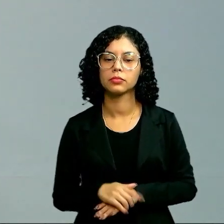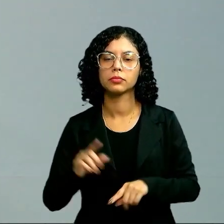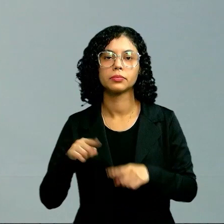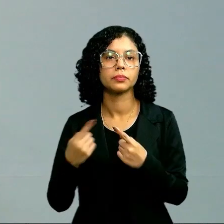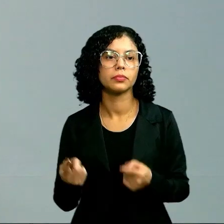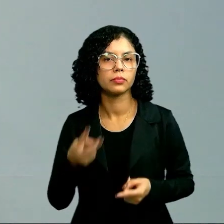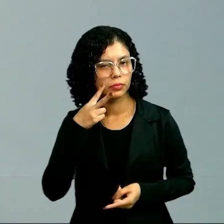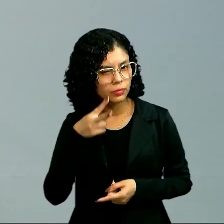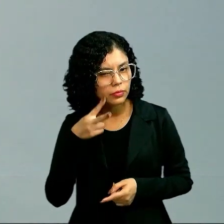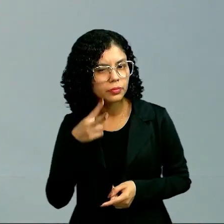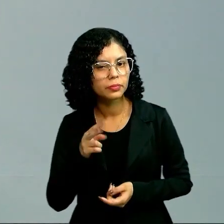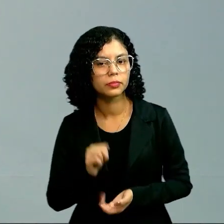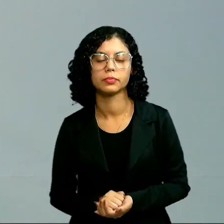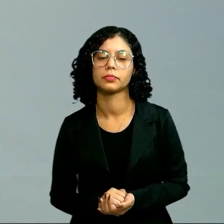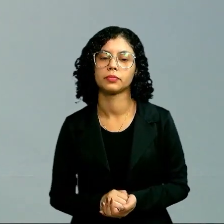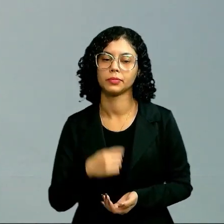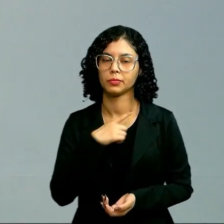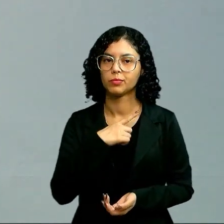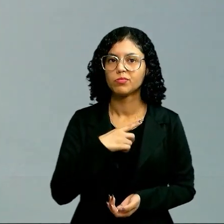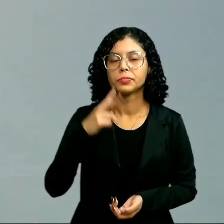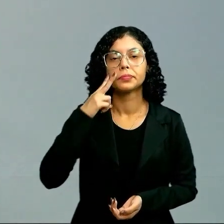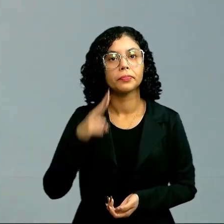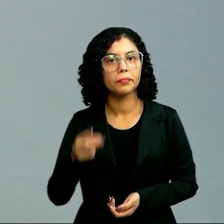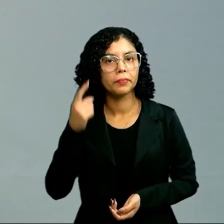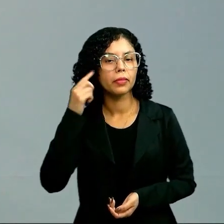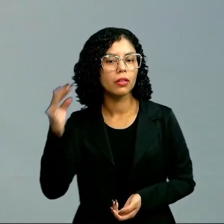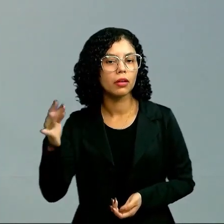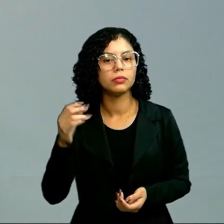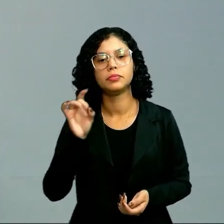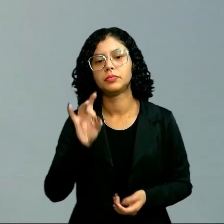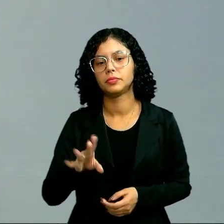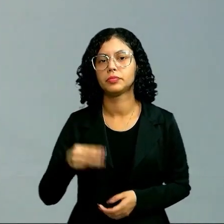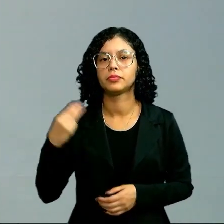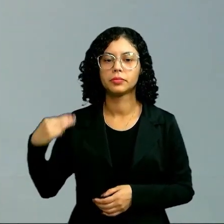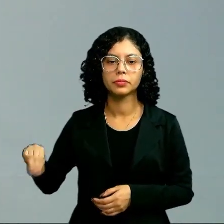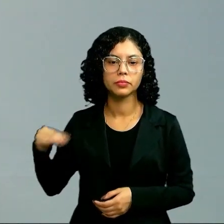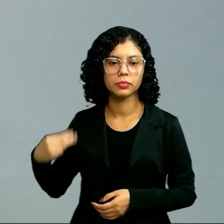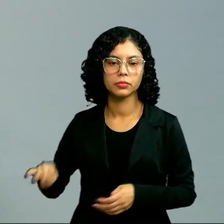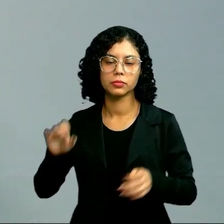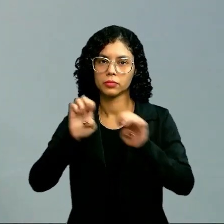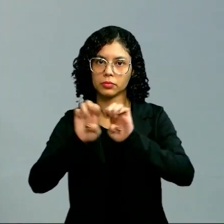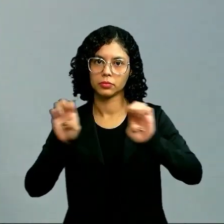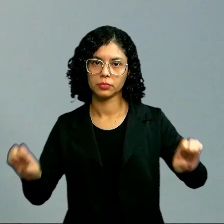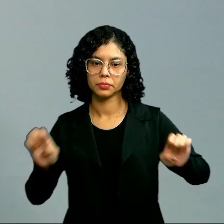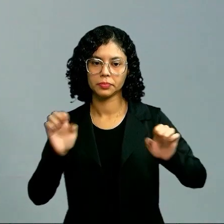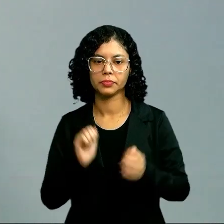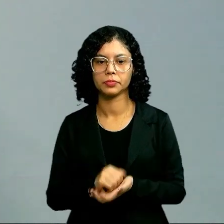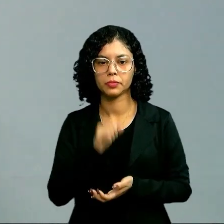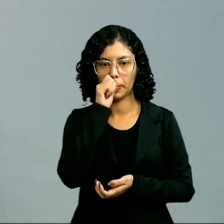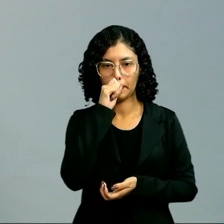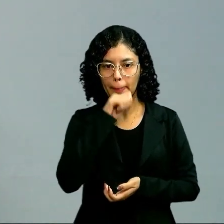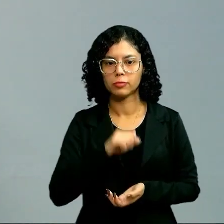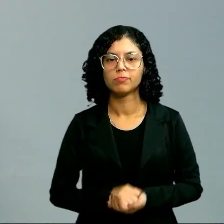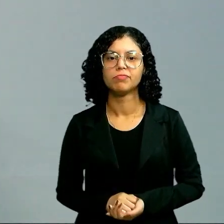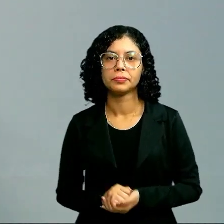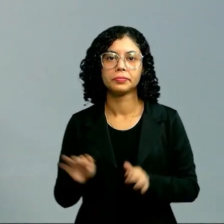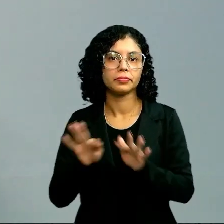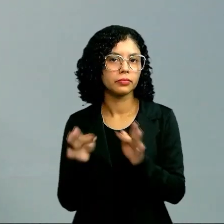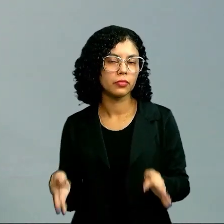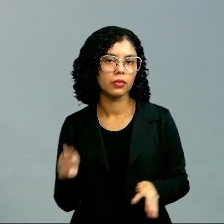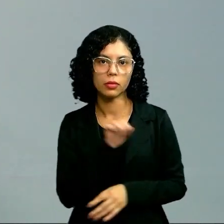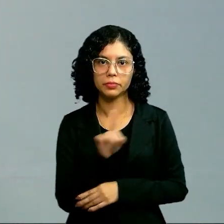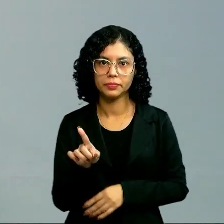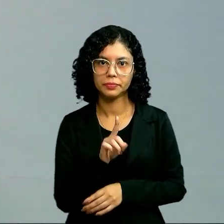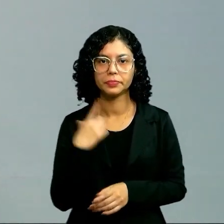Imaginaram? Então, vocês imaginam que a matemática fica só ali com equações, aquela coisa simples. Não.